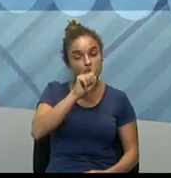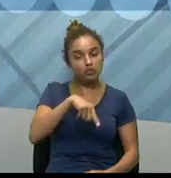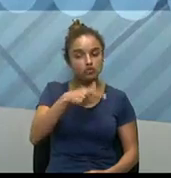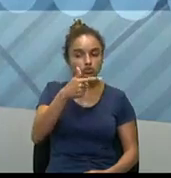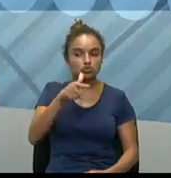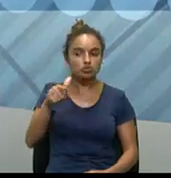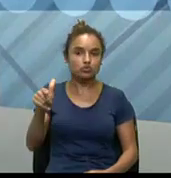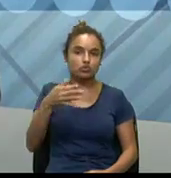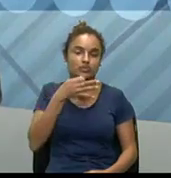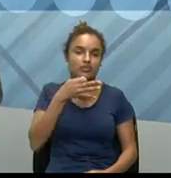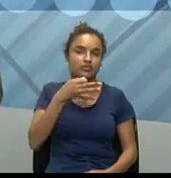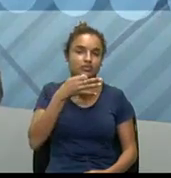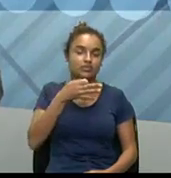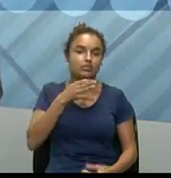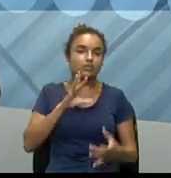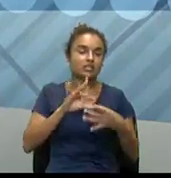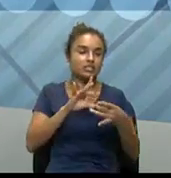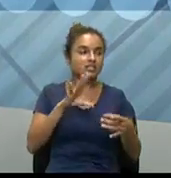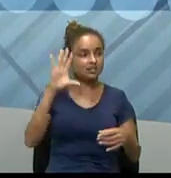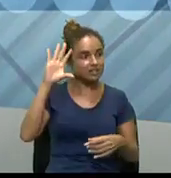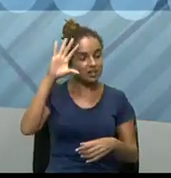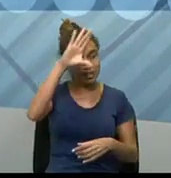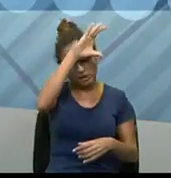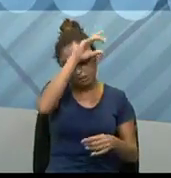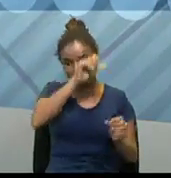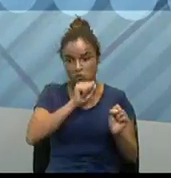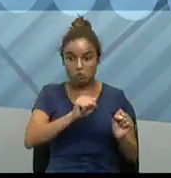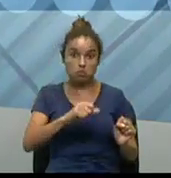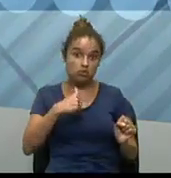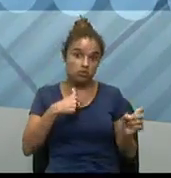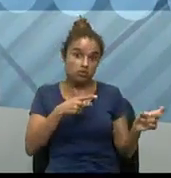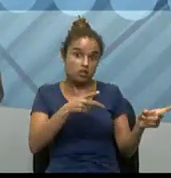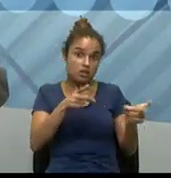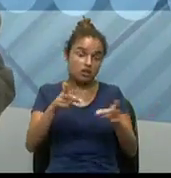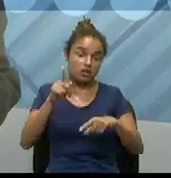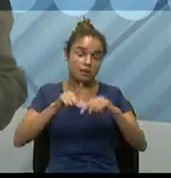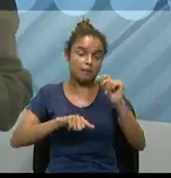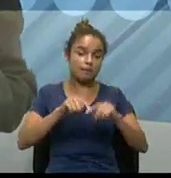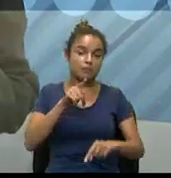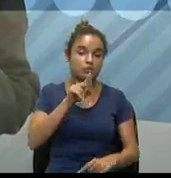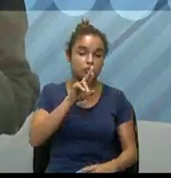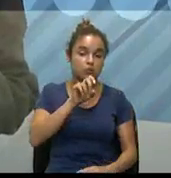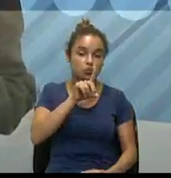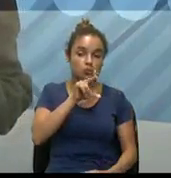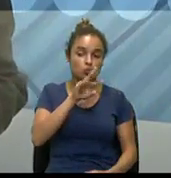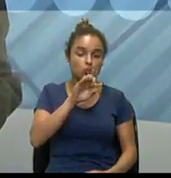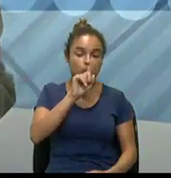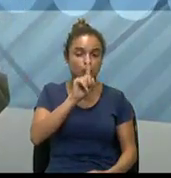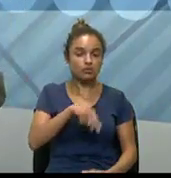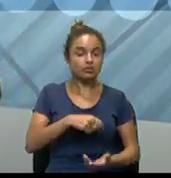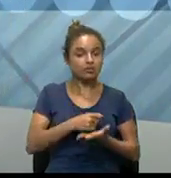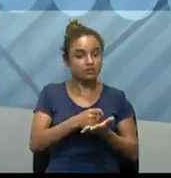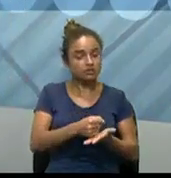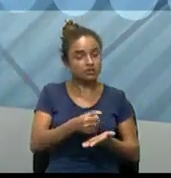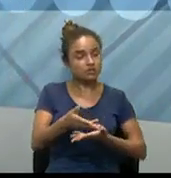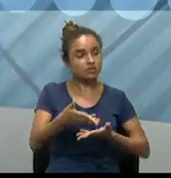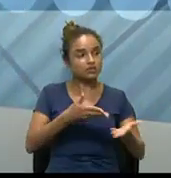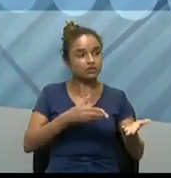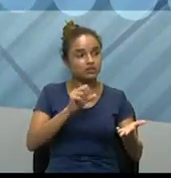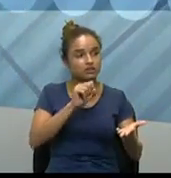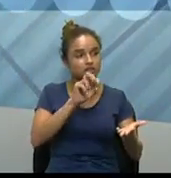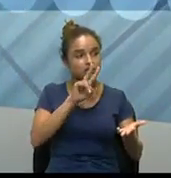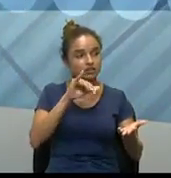você ganhar Bitcoin, né, quer dizer, eu posso vender meus produtos e serviços, né, com